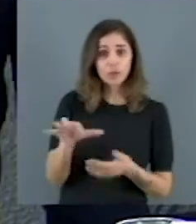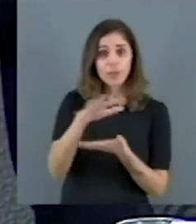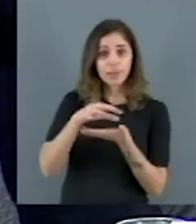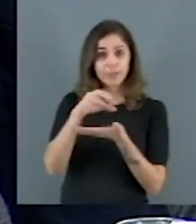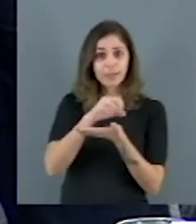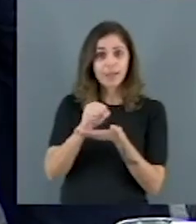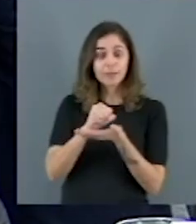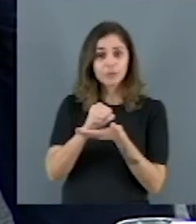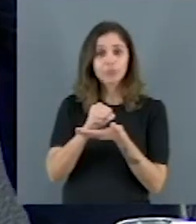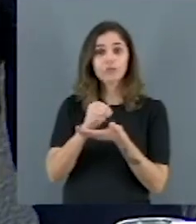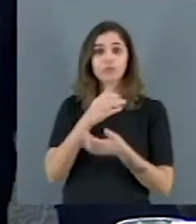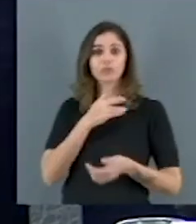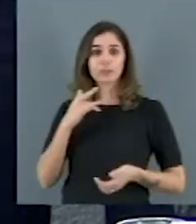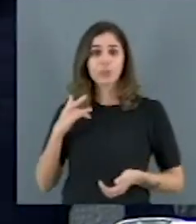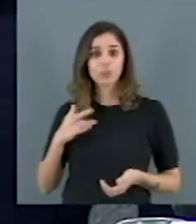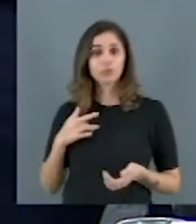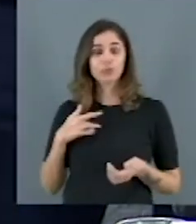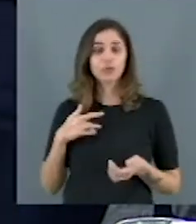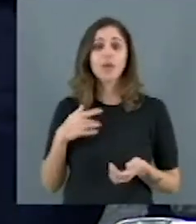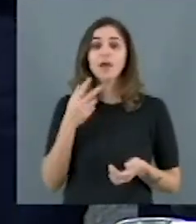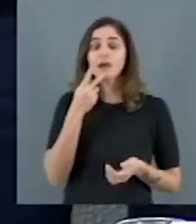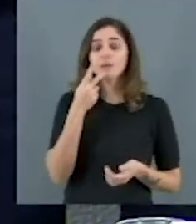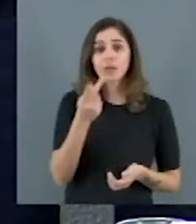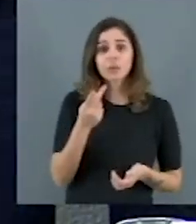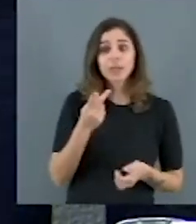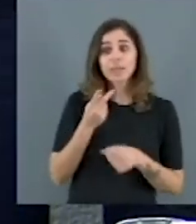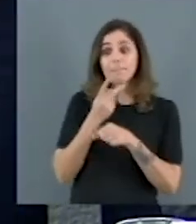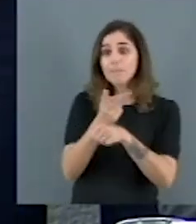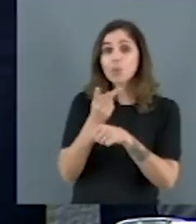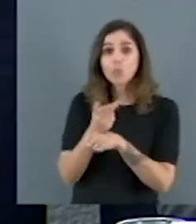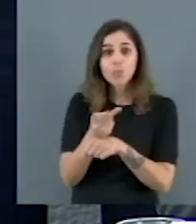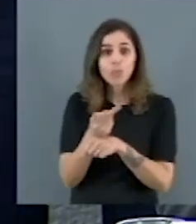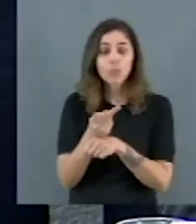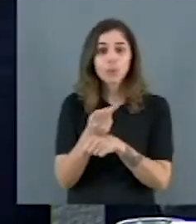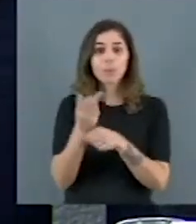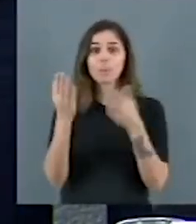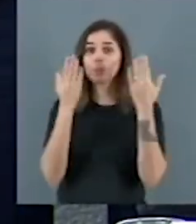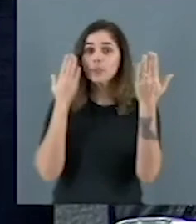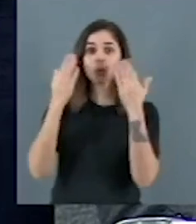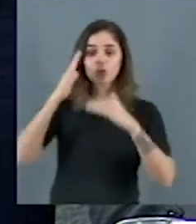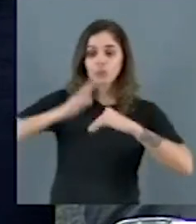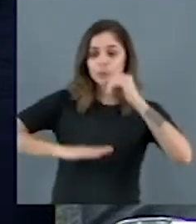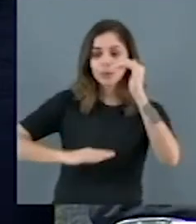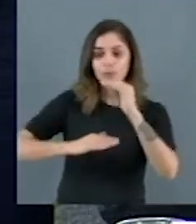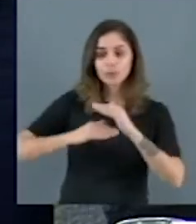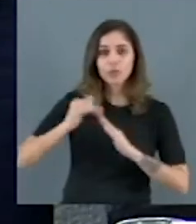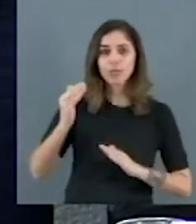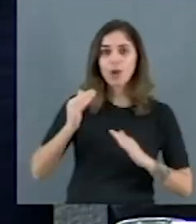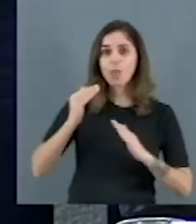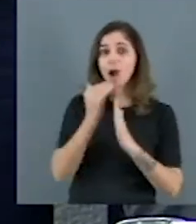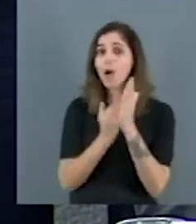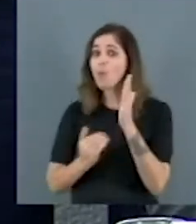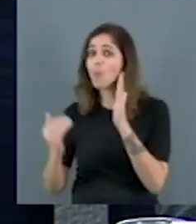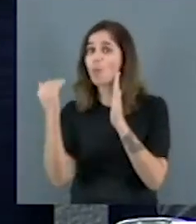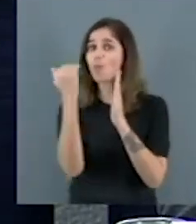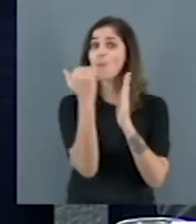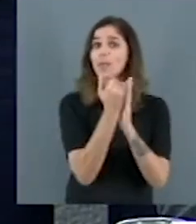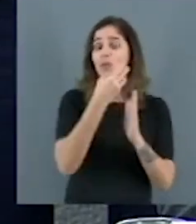apontam que a procura por profissionais de psicólogos, a partir da pandemia, cresceu no Brasil 300%.